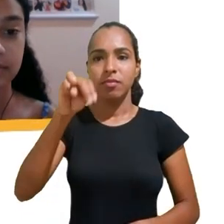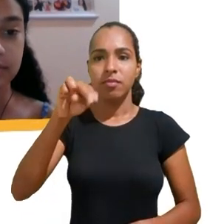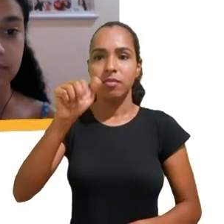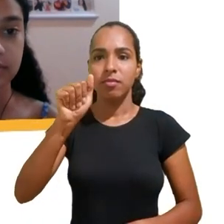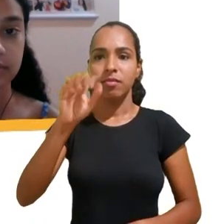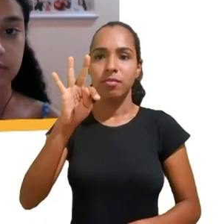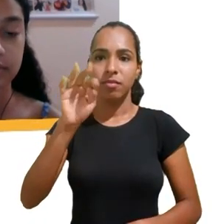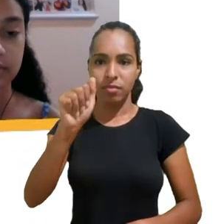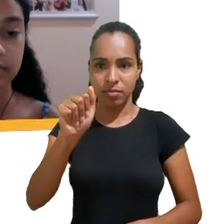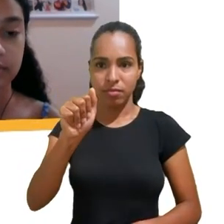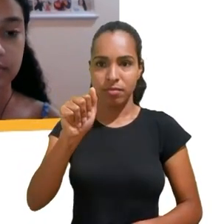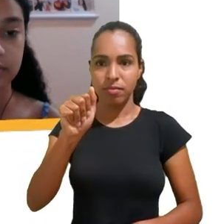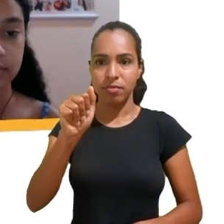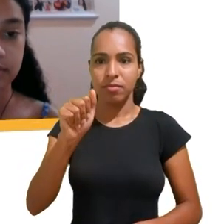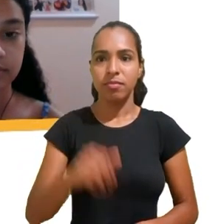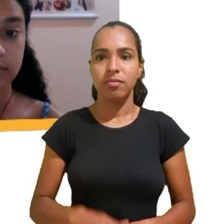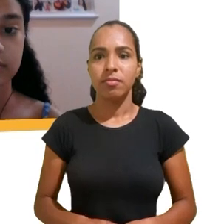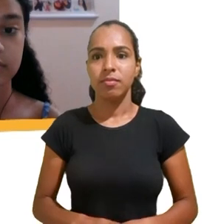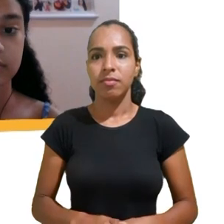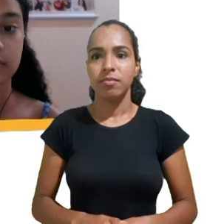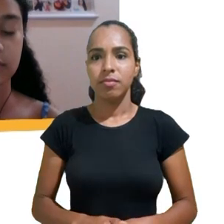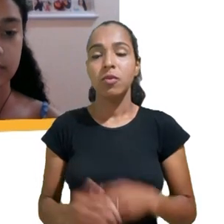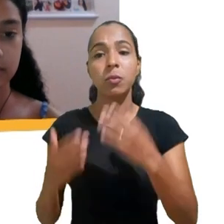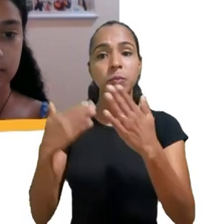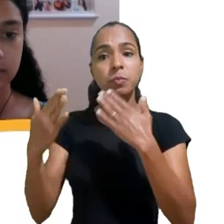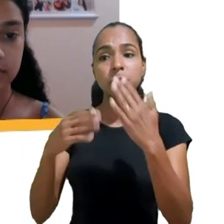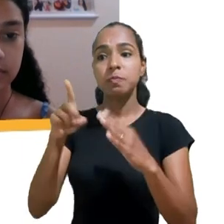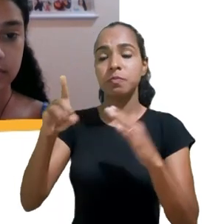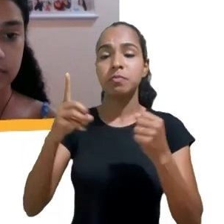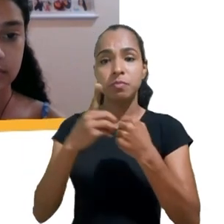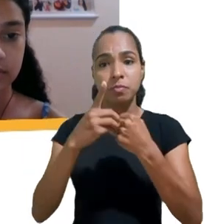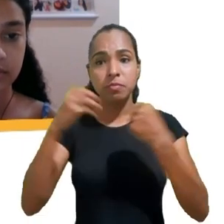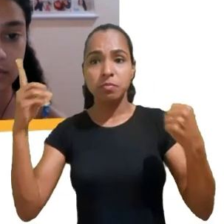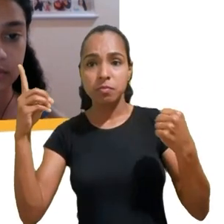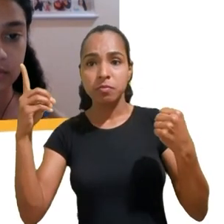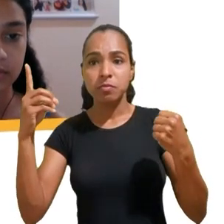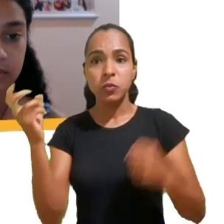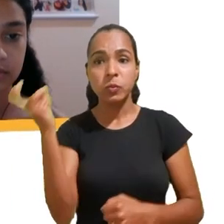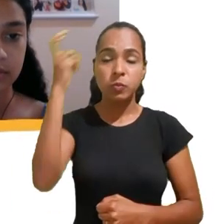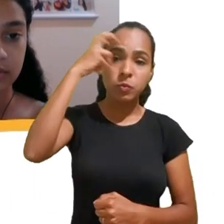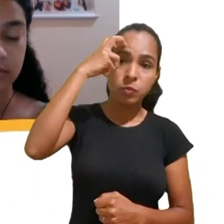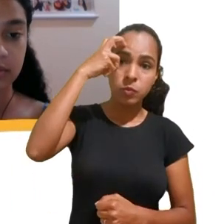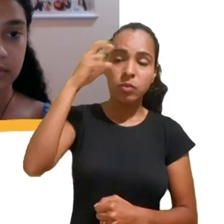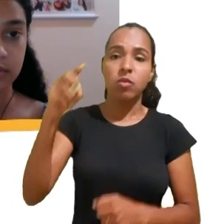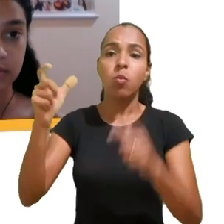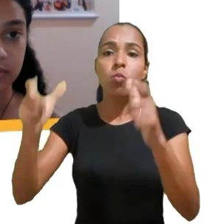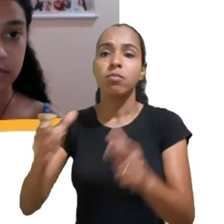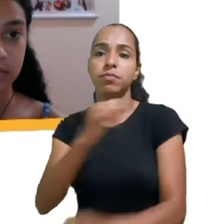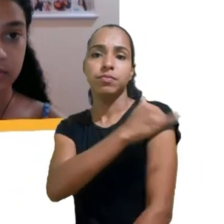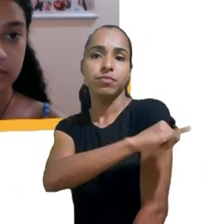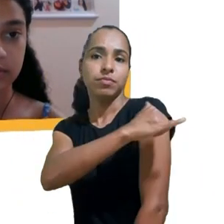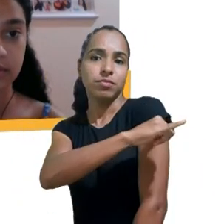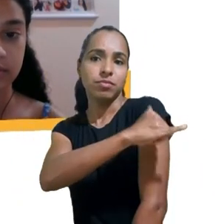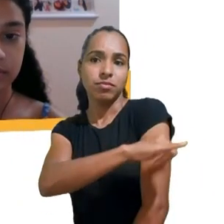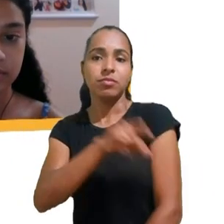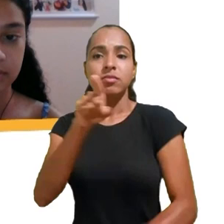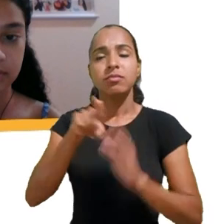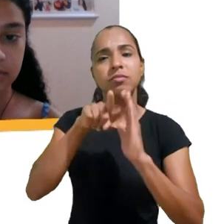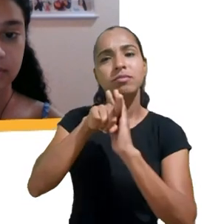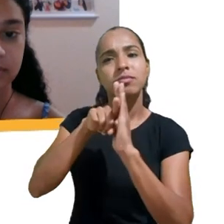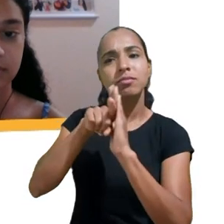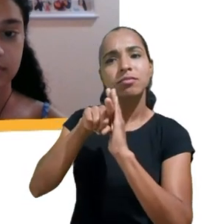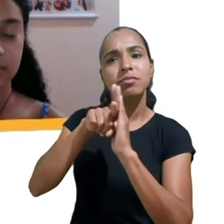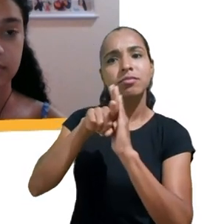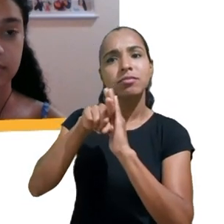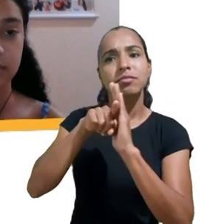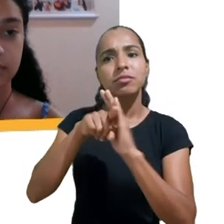doutora em comunicação e cultura pela Universidade Federal do Rio de Janeiro, é pesquisadora de pós-doutorado no programa de